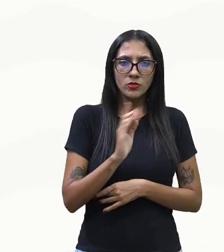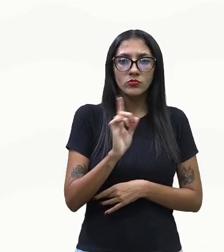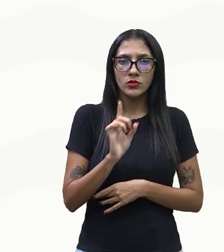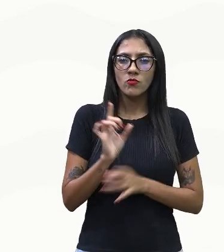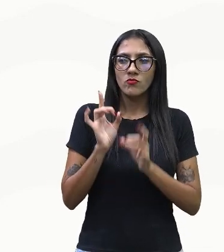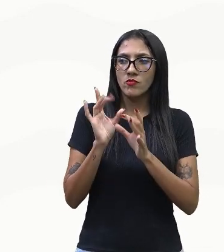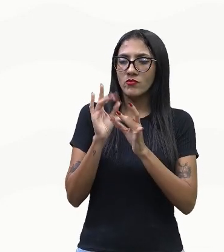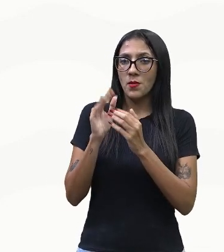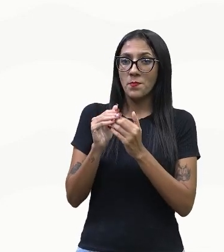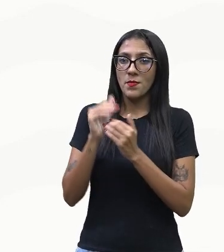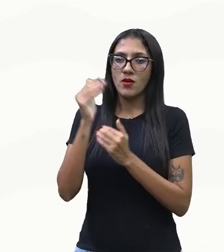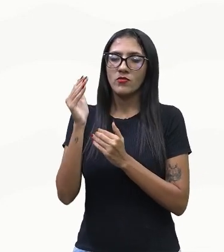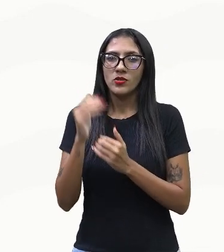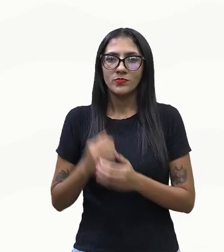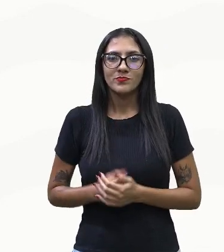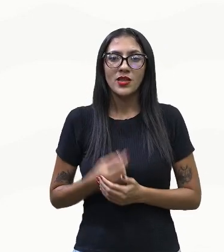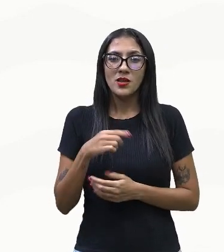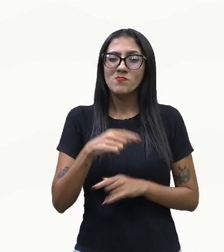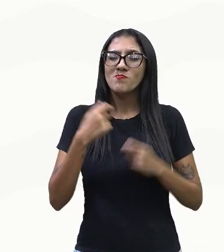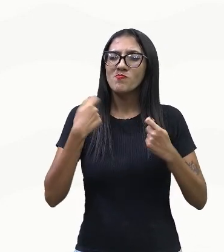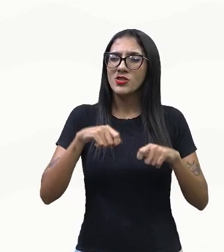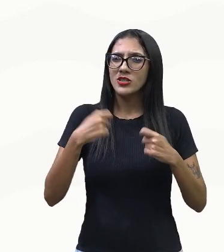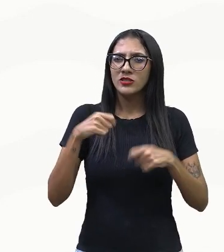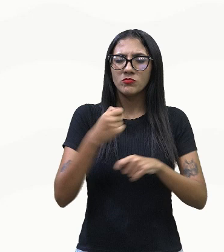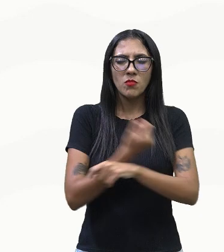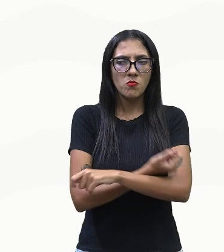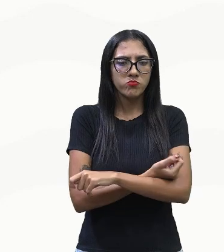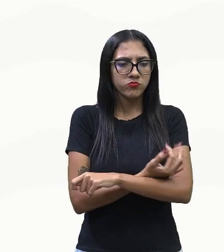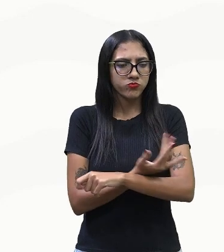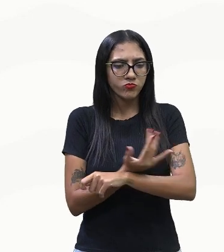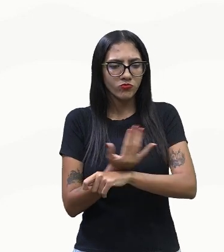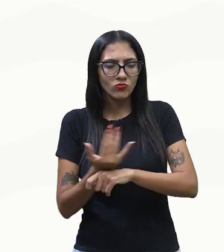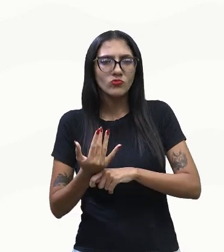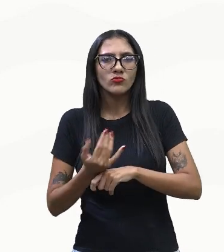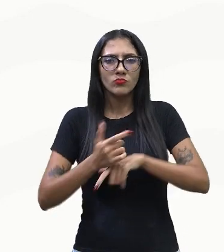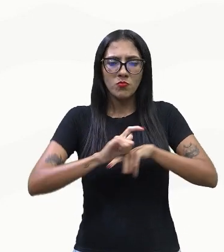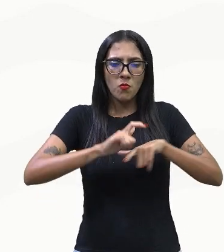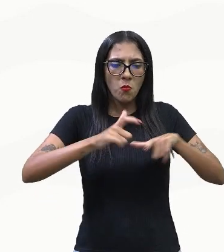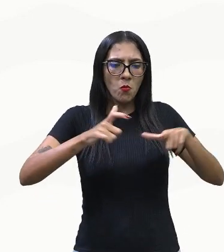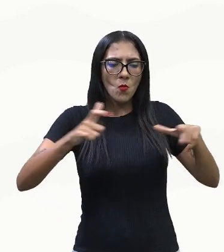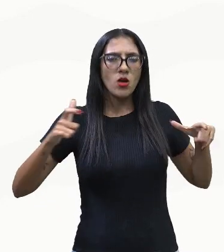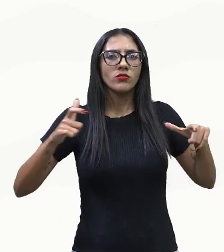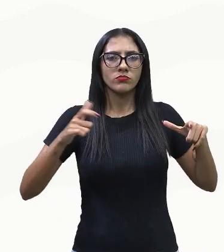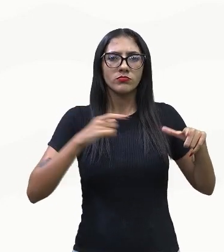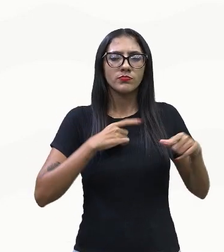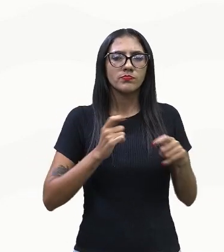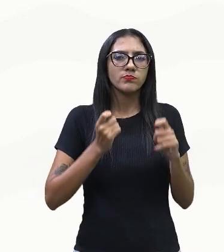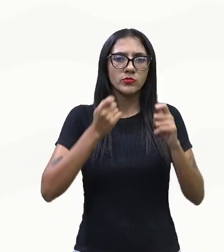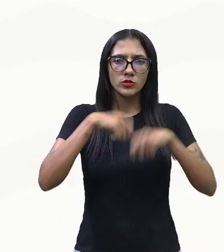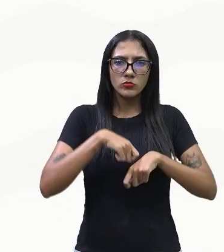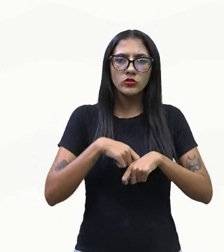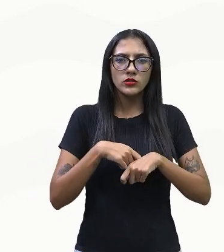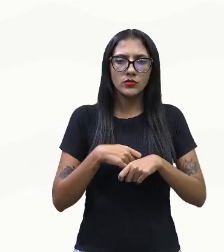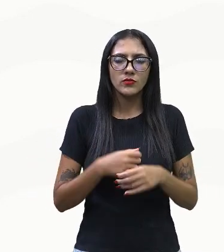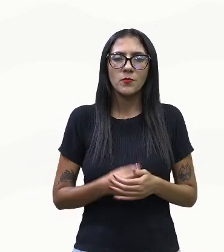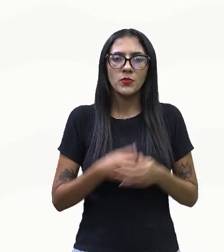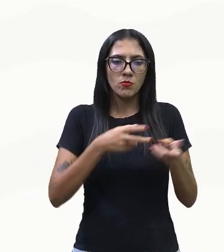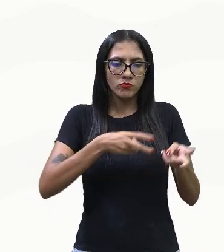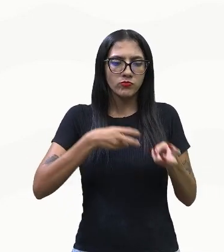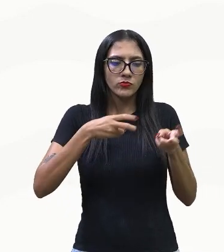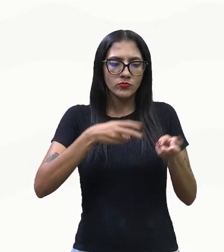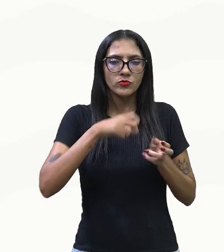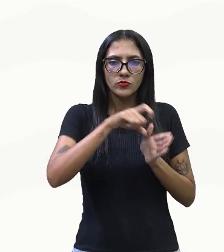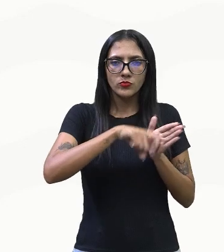ela requer uma grande quantidade ali de hectares de terra para ser plantada e ser colhida.